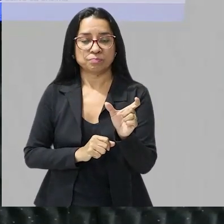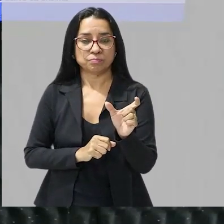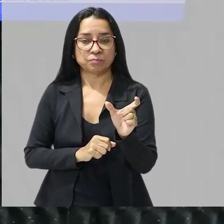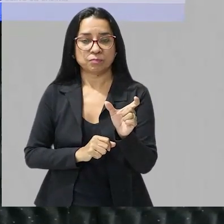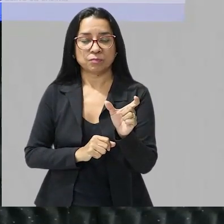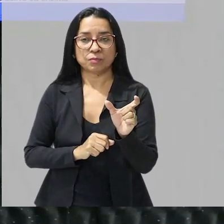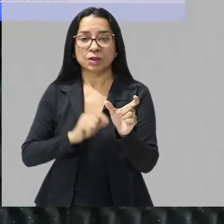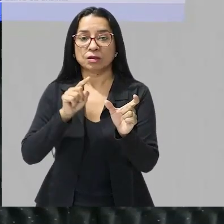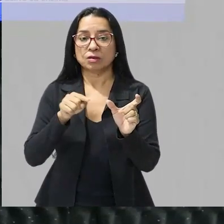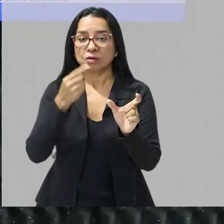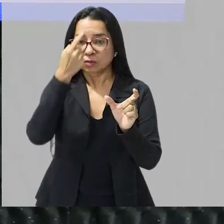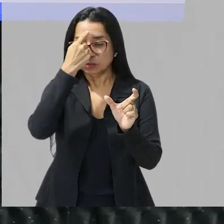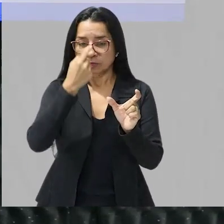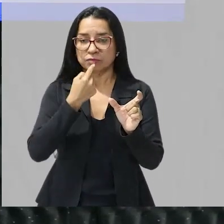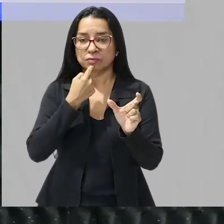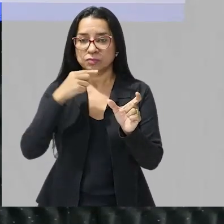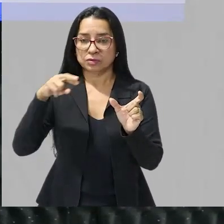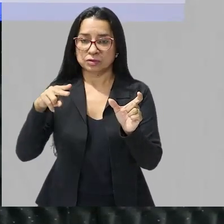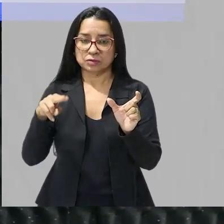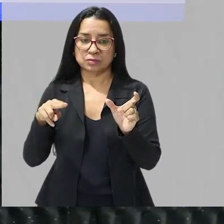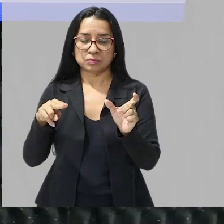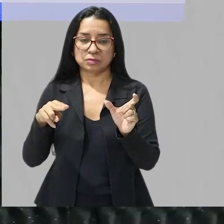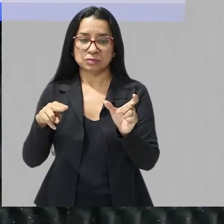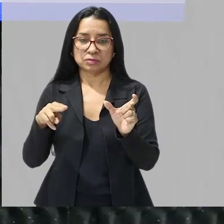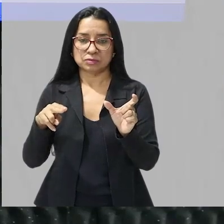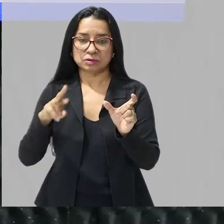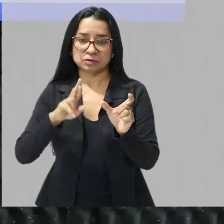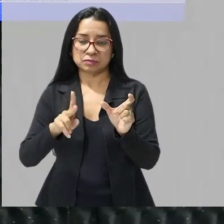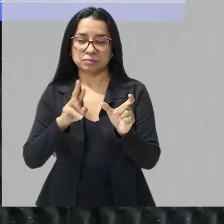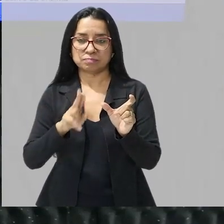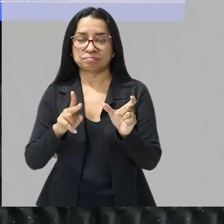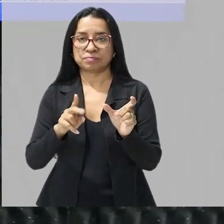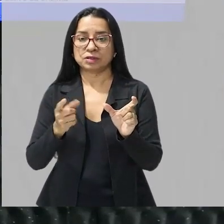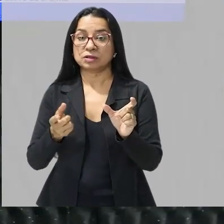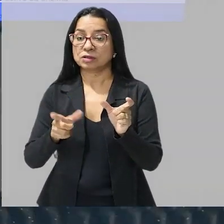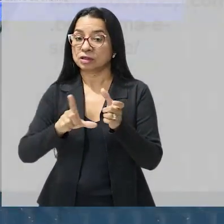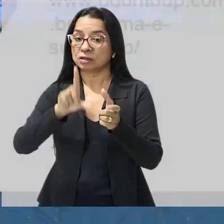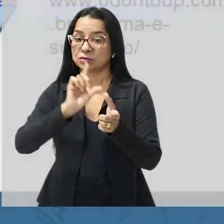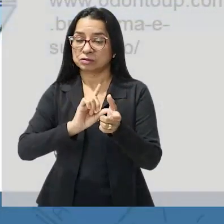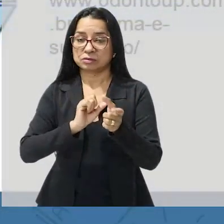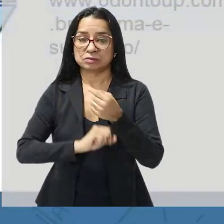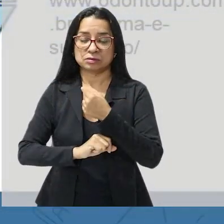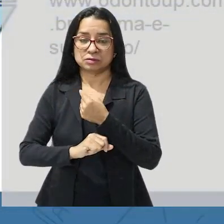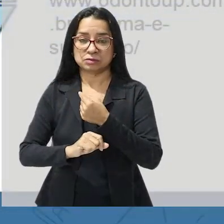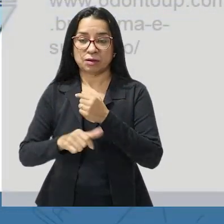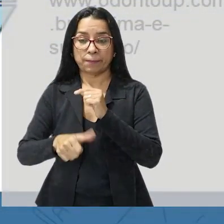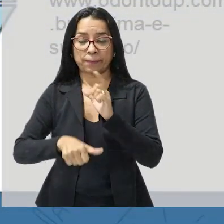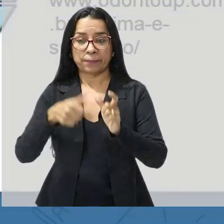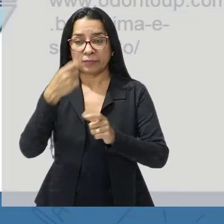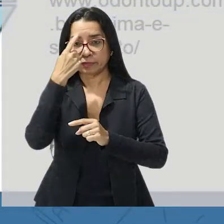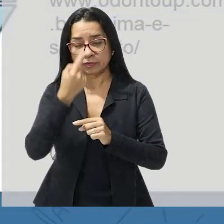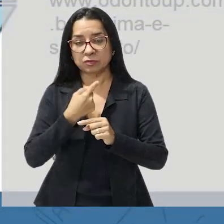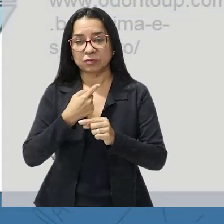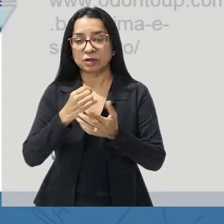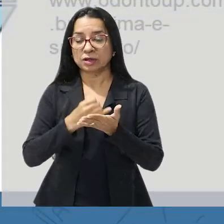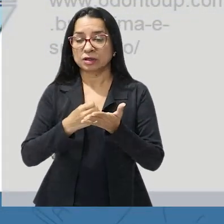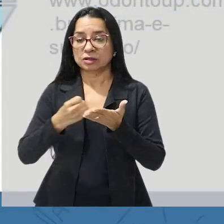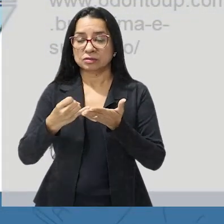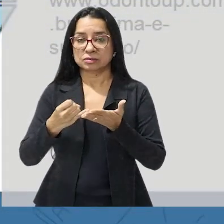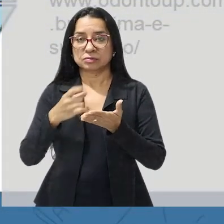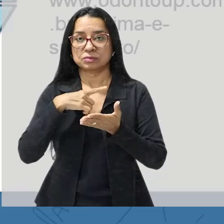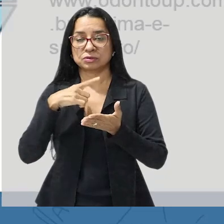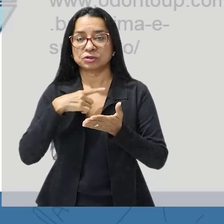a diferença dessa segunda figura com relação à primeira figura é que inicialmente nós tínhamos uma